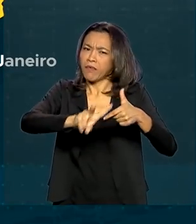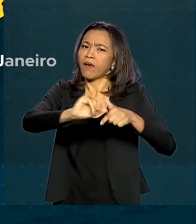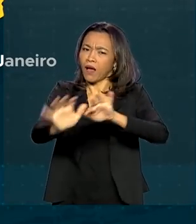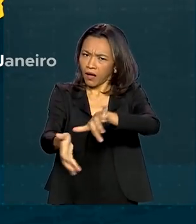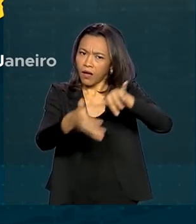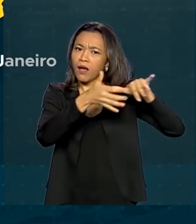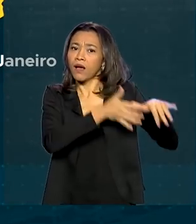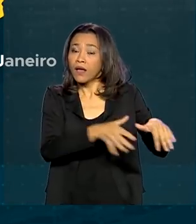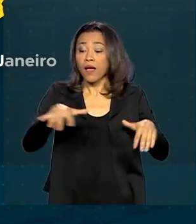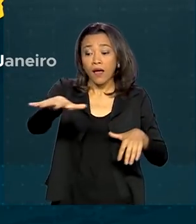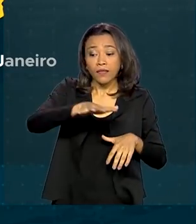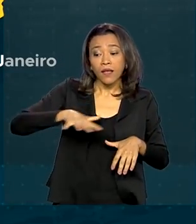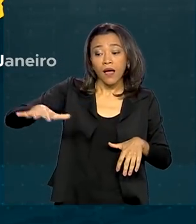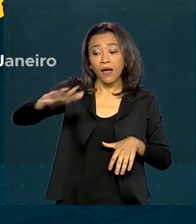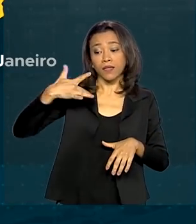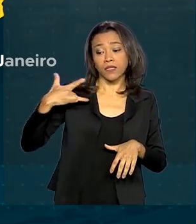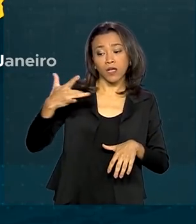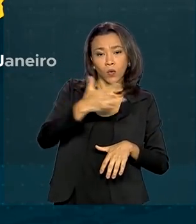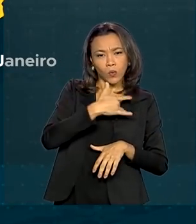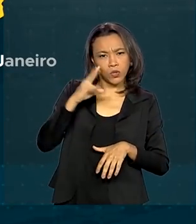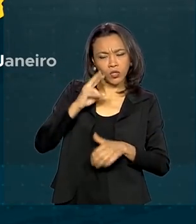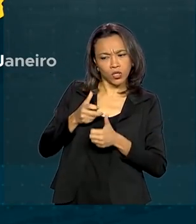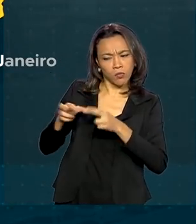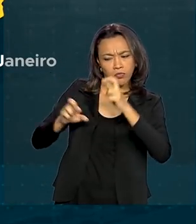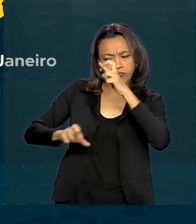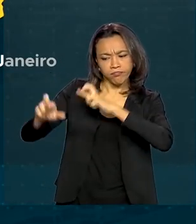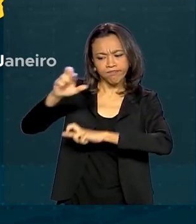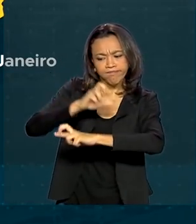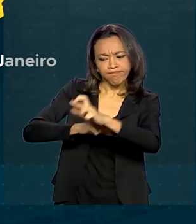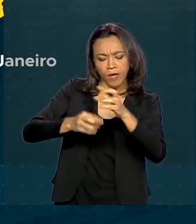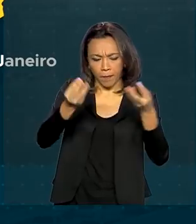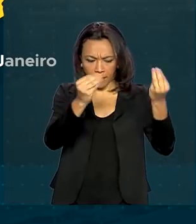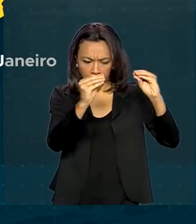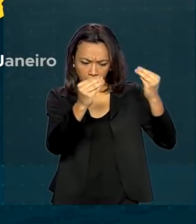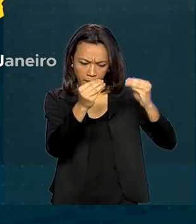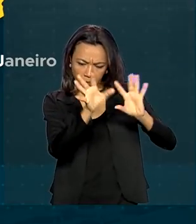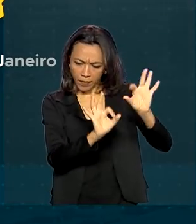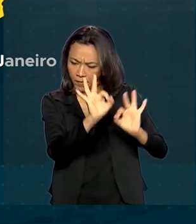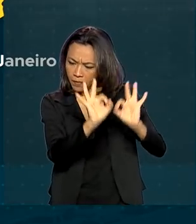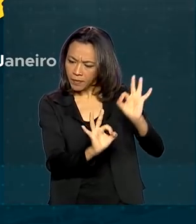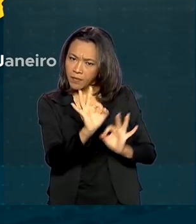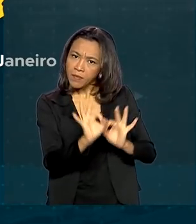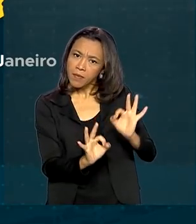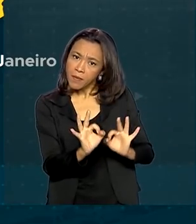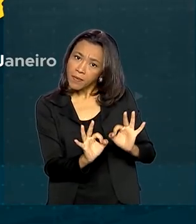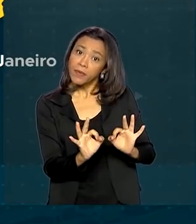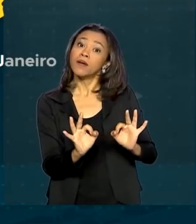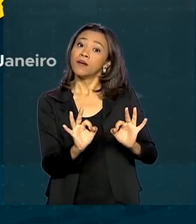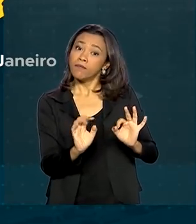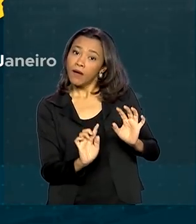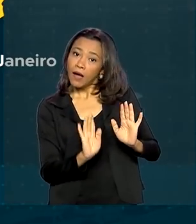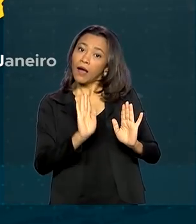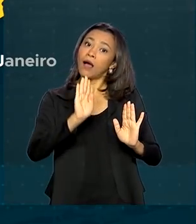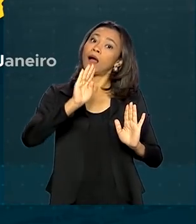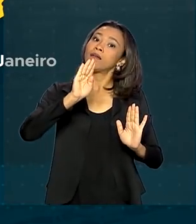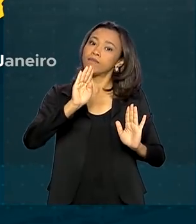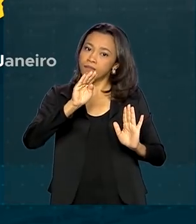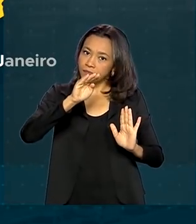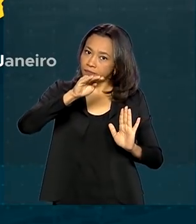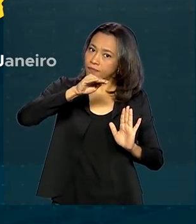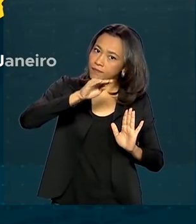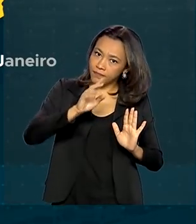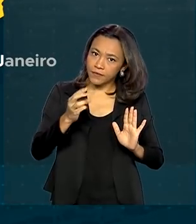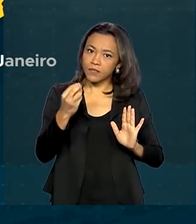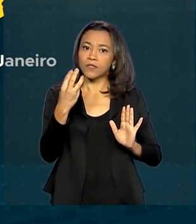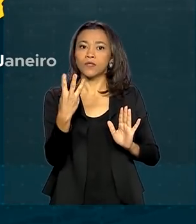saúde, já está mais ou menos mapeada. O choque chega, sobe, escala, fica dois,